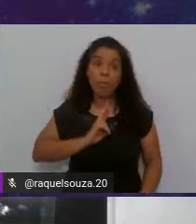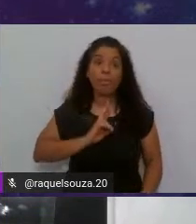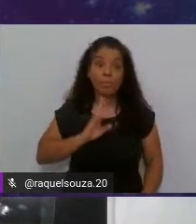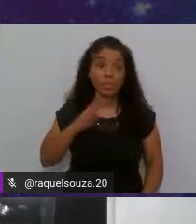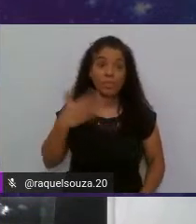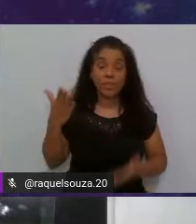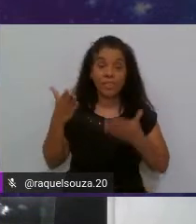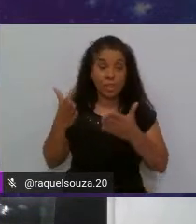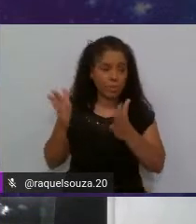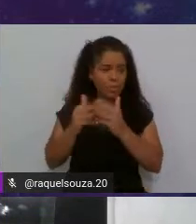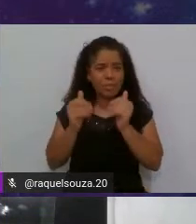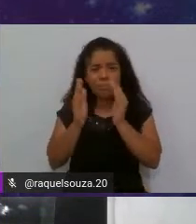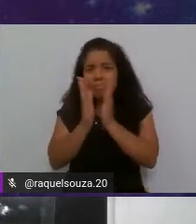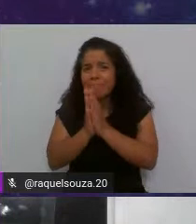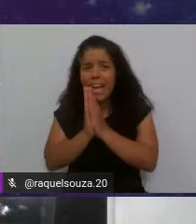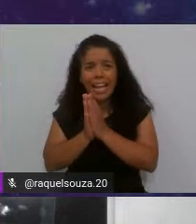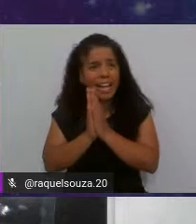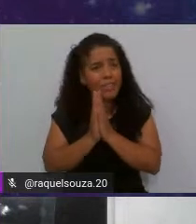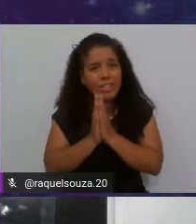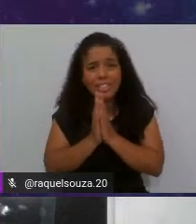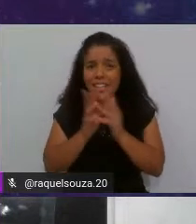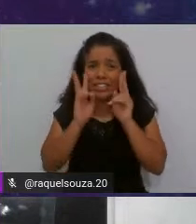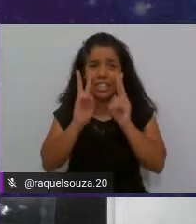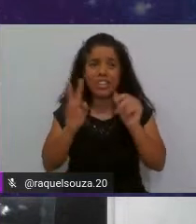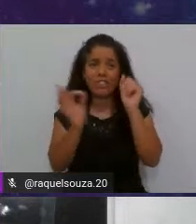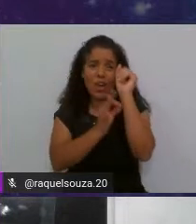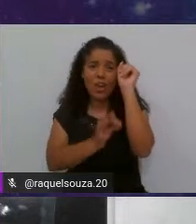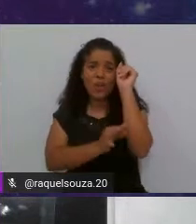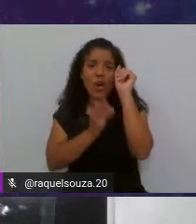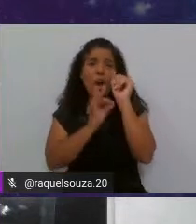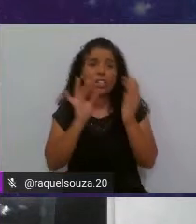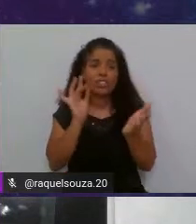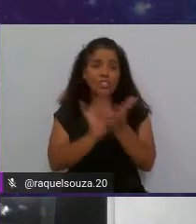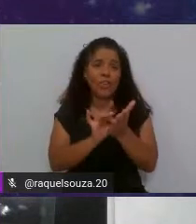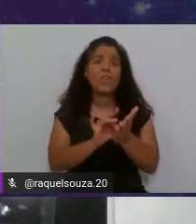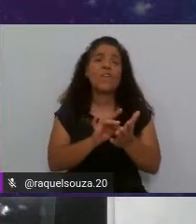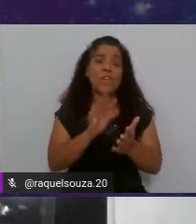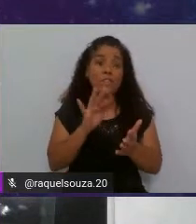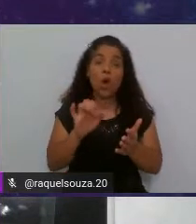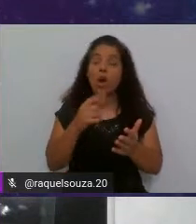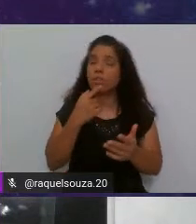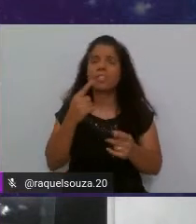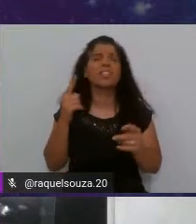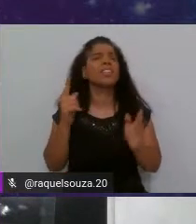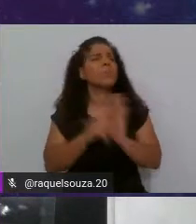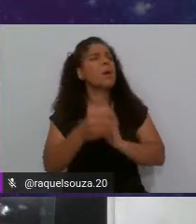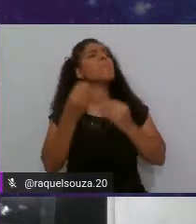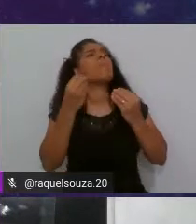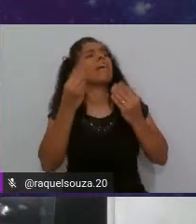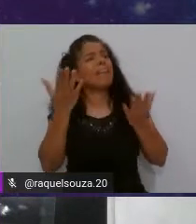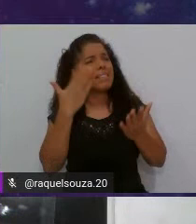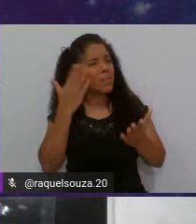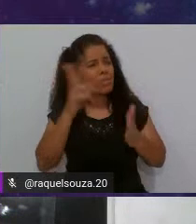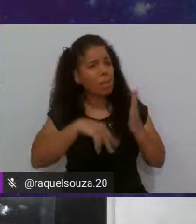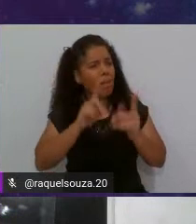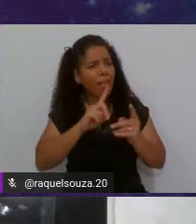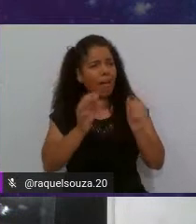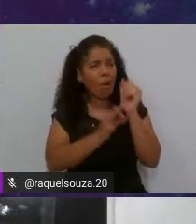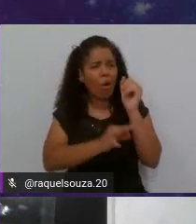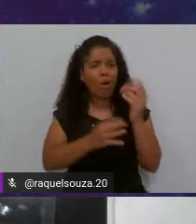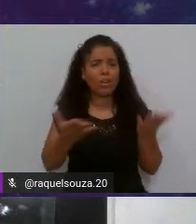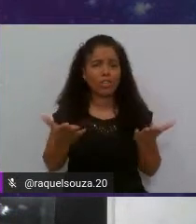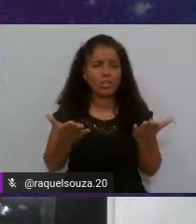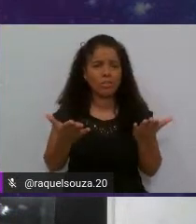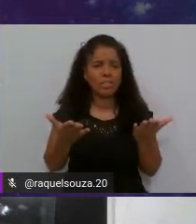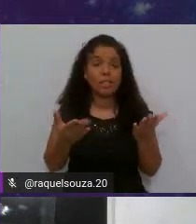cheguei e pedi, pelo amor de Deus, deixa eu ver o código fonte, eu já tive a resposta, para quê, Bruna? Você não sabe ler código de